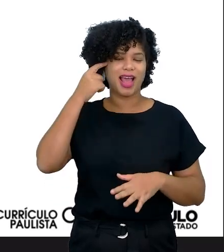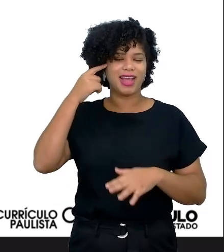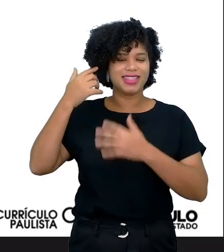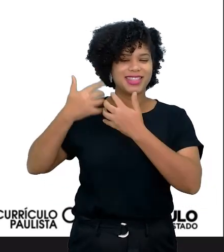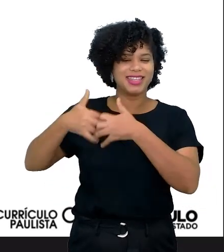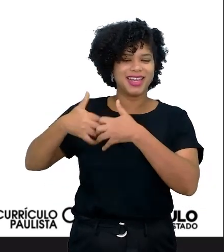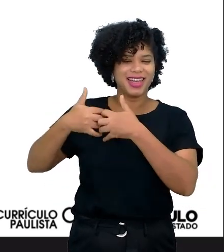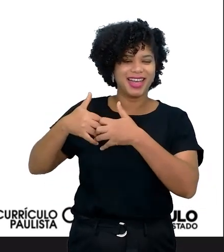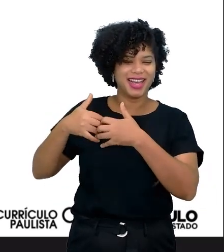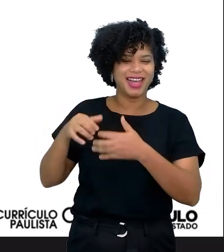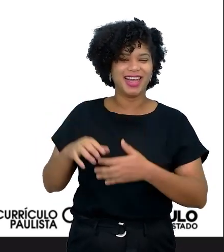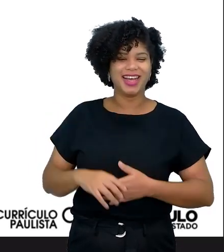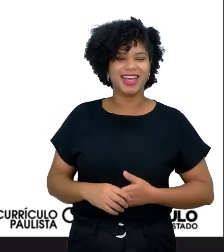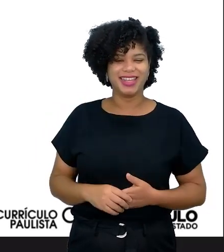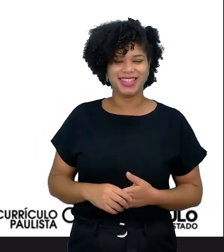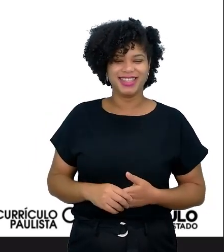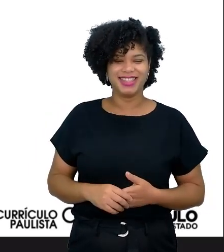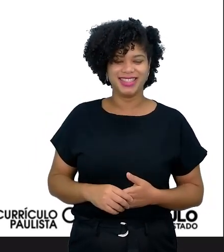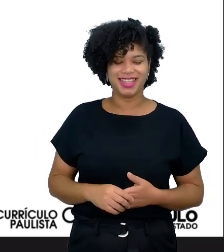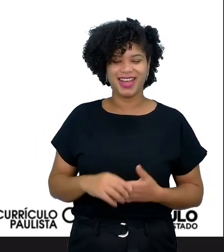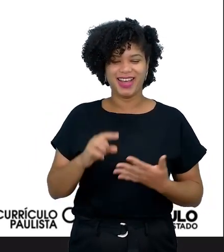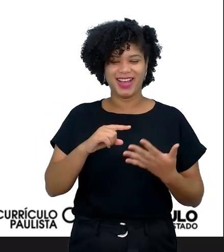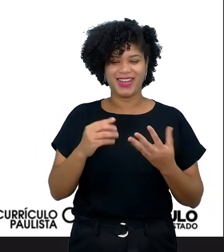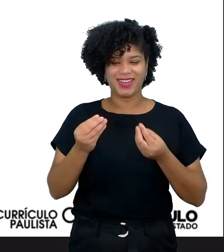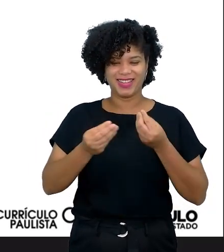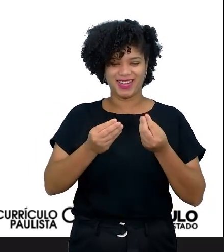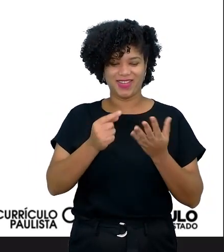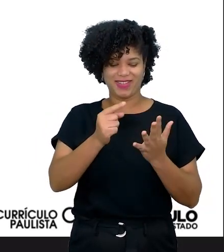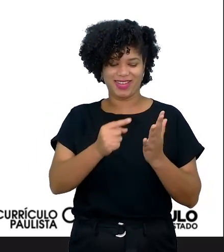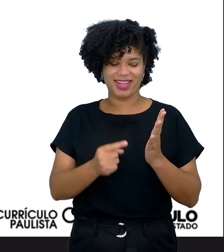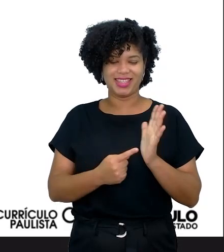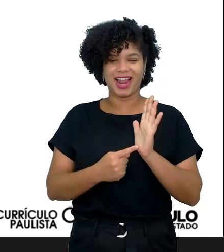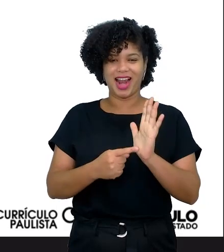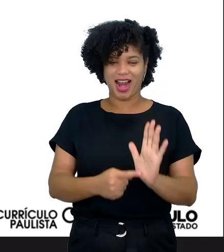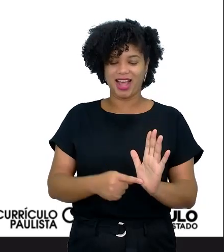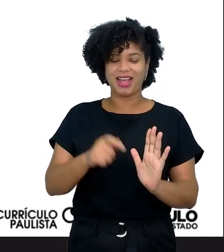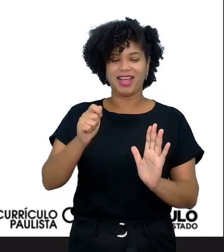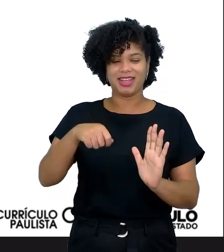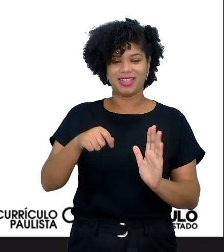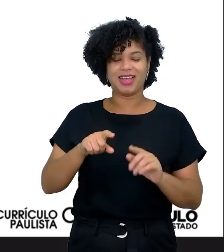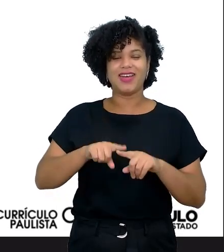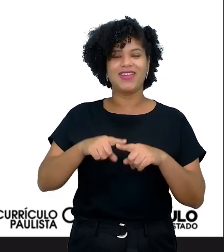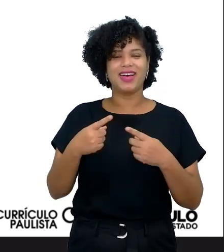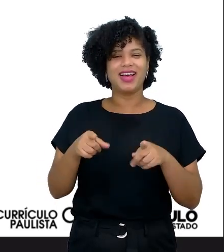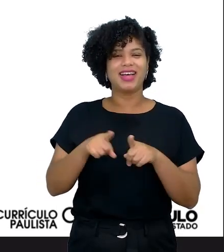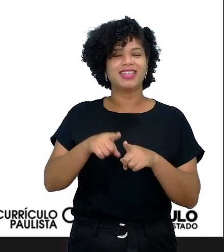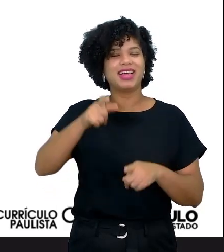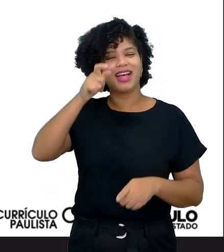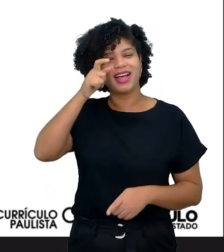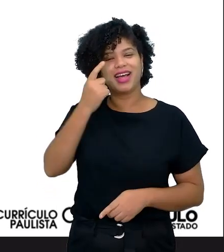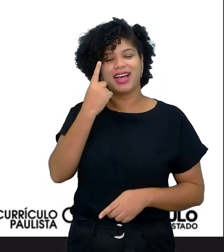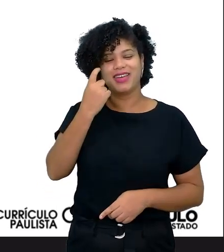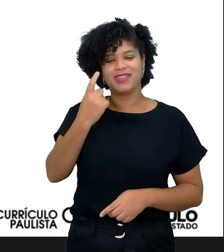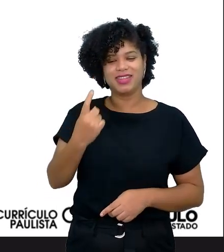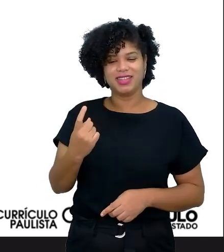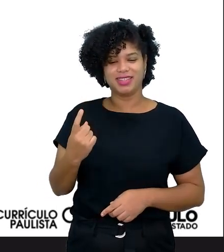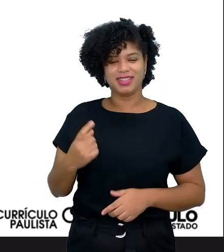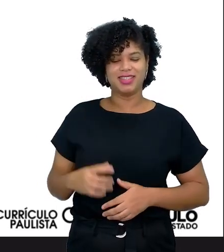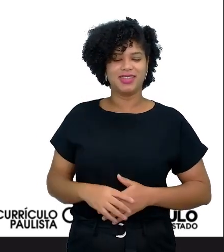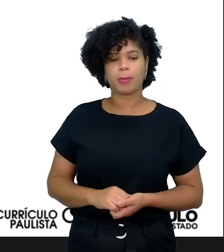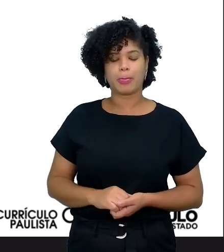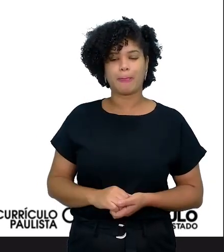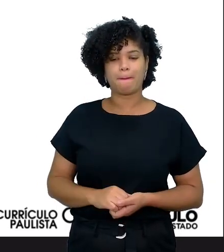aluno para que ele comece fazendo o levantamento dos conhecimentos prévios, para que ele também se interesse pelo assunto e vá em busca dessa